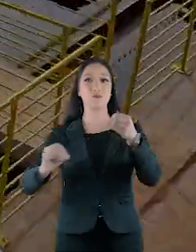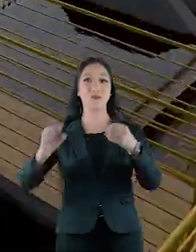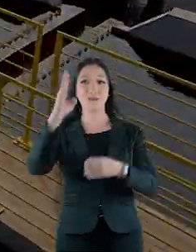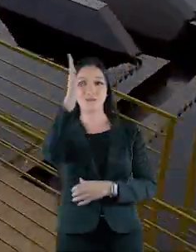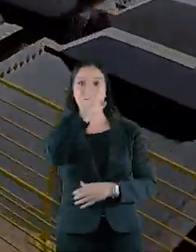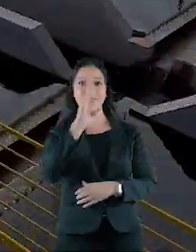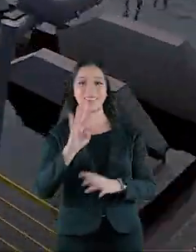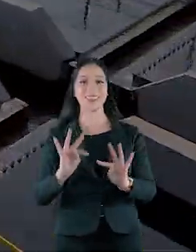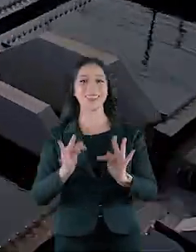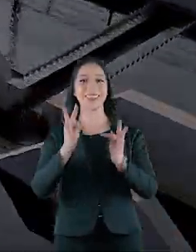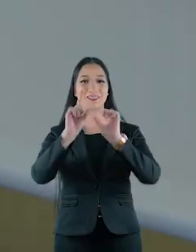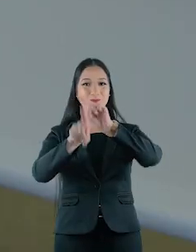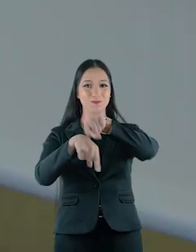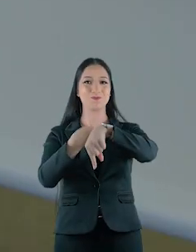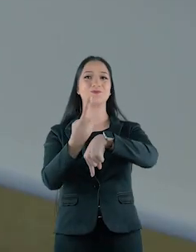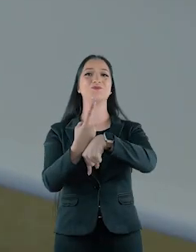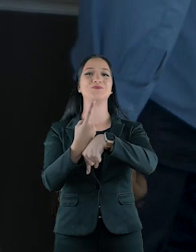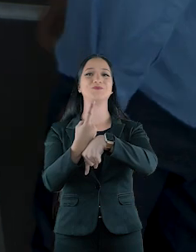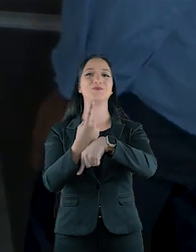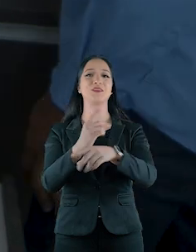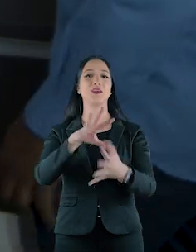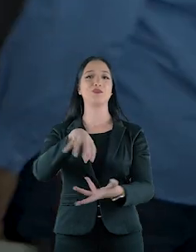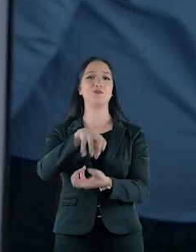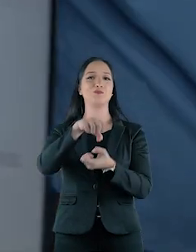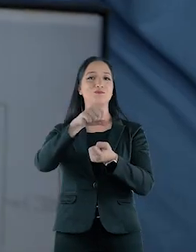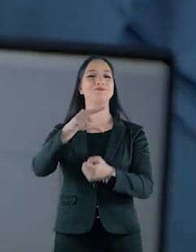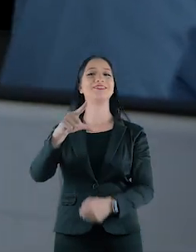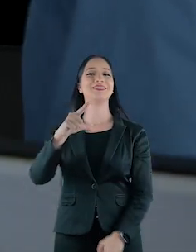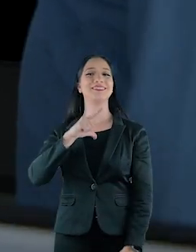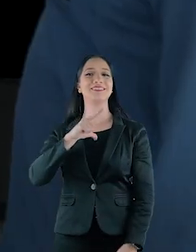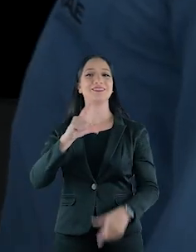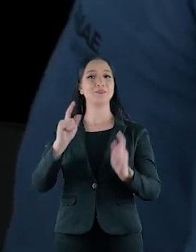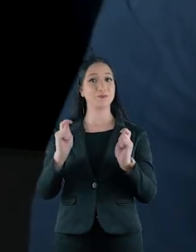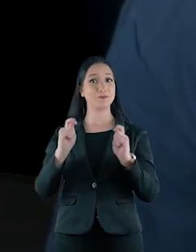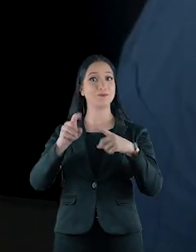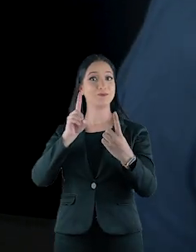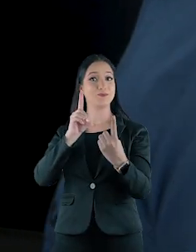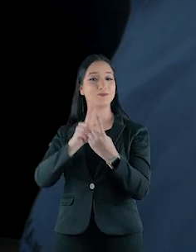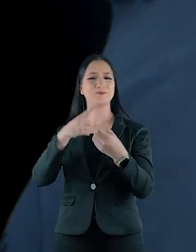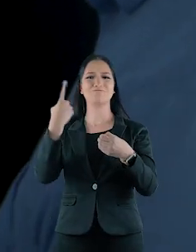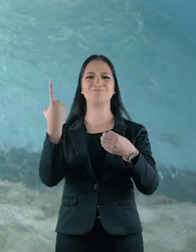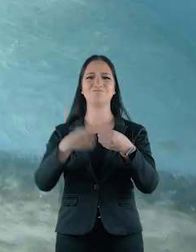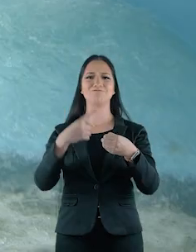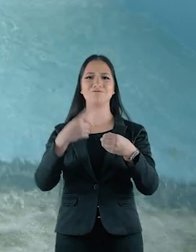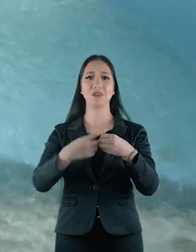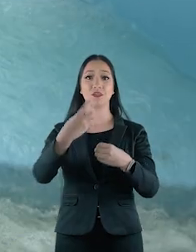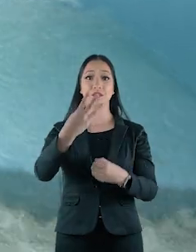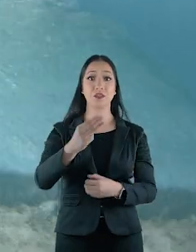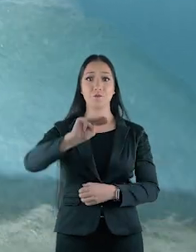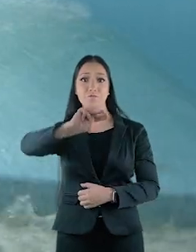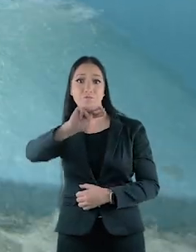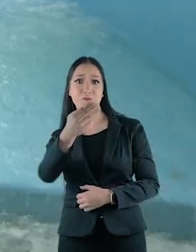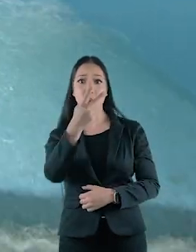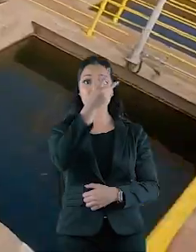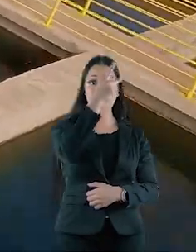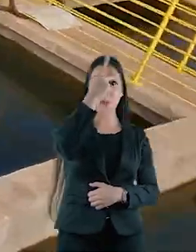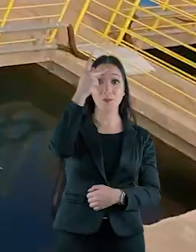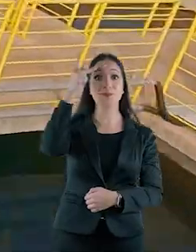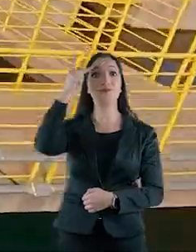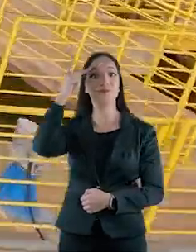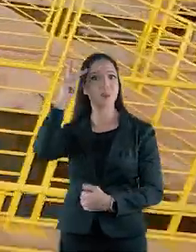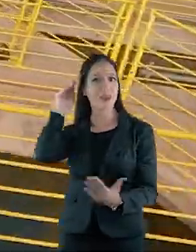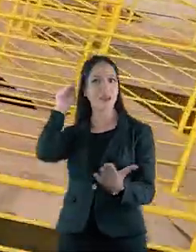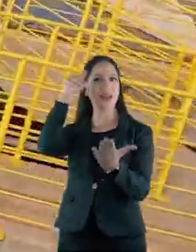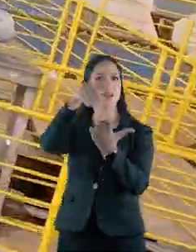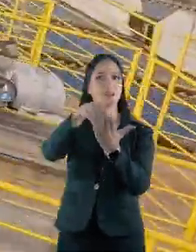saneamento do Brasil. Com tecnologia de ponta e soluções sustentáveis, ela é capaz de atender uma cidade com 3